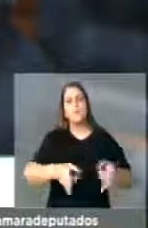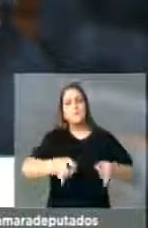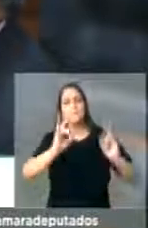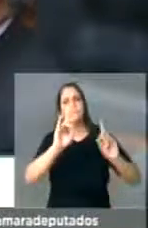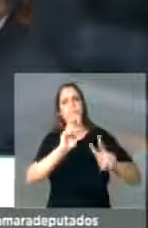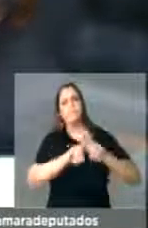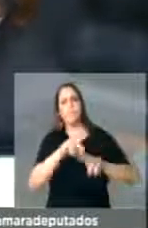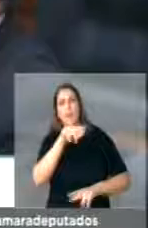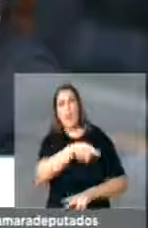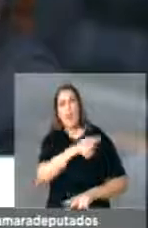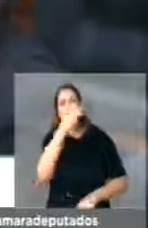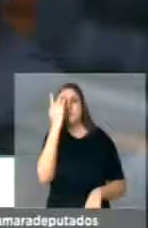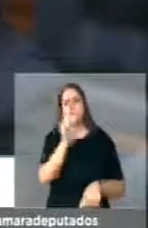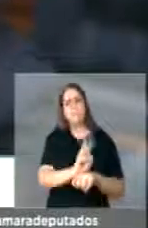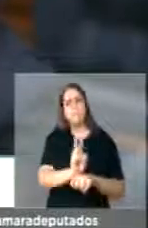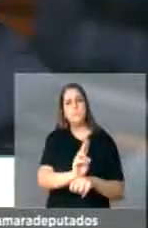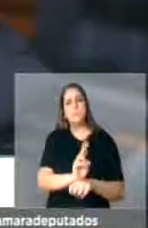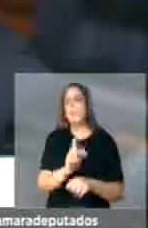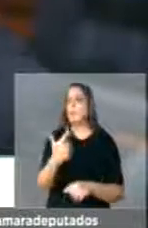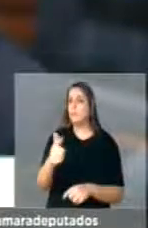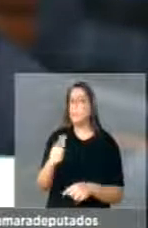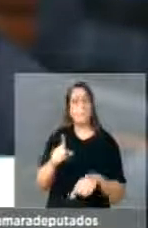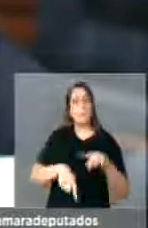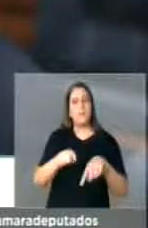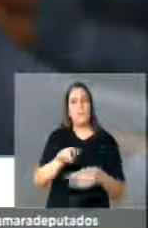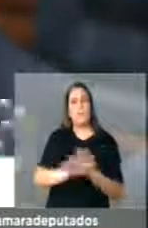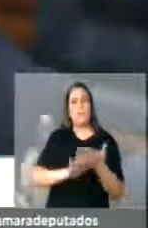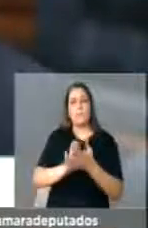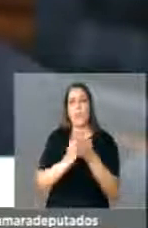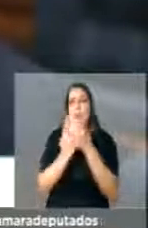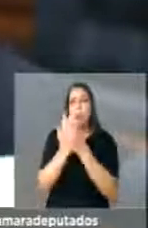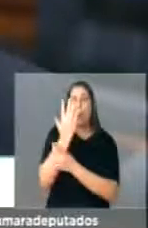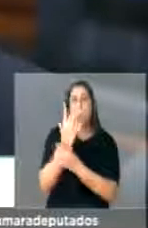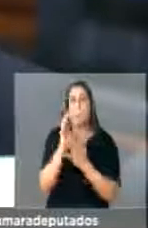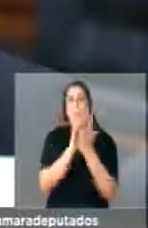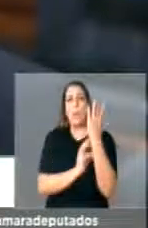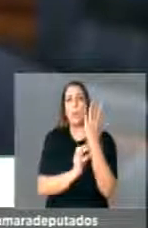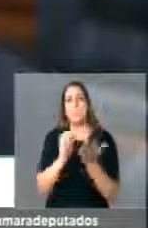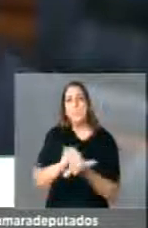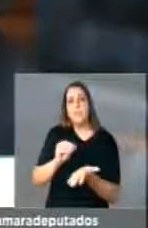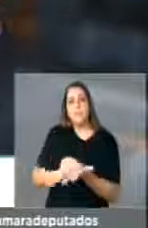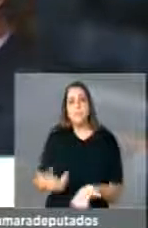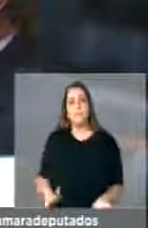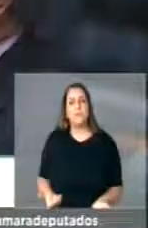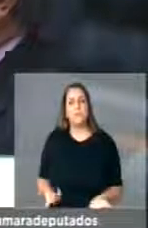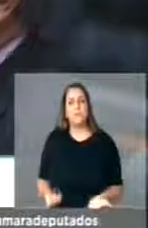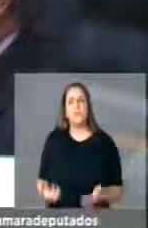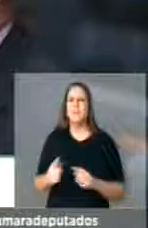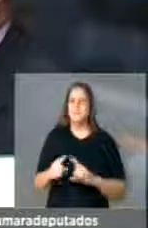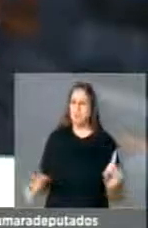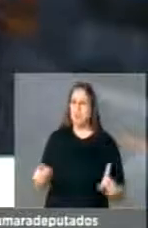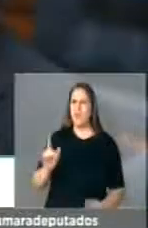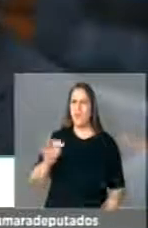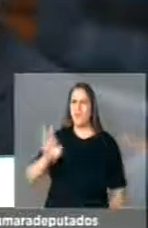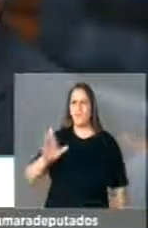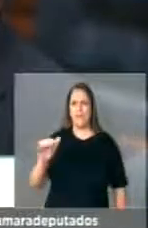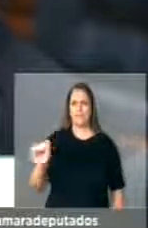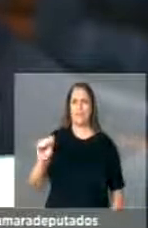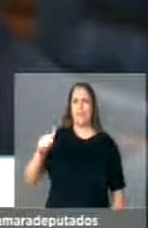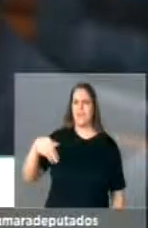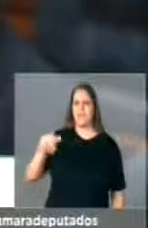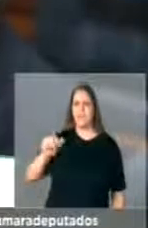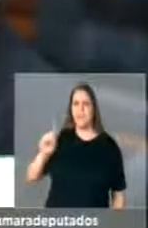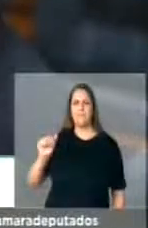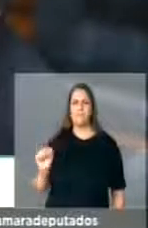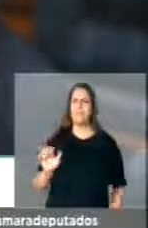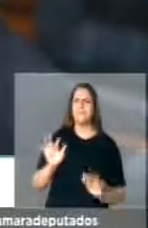penitenciários sequer têm luvas para trabalhar? Aí as Forças Armadas que só entram para revistar, para